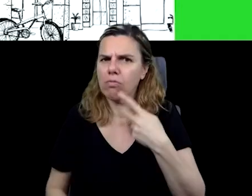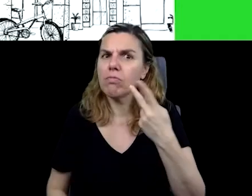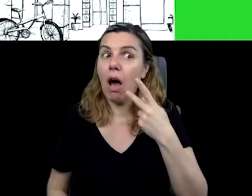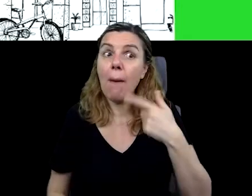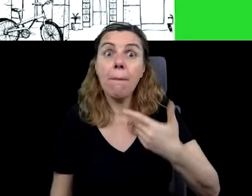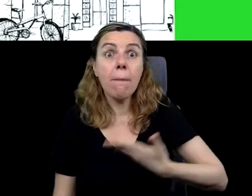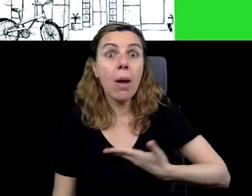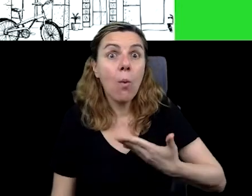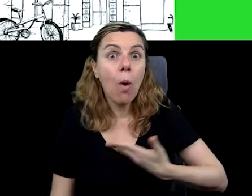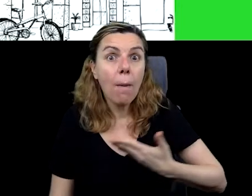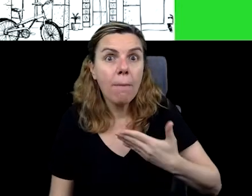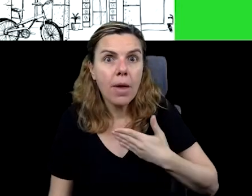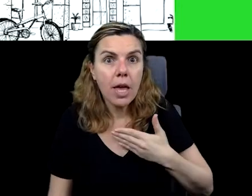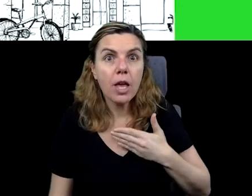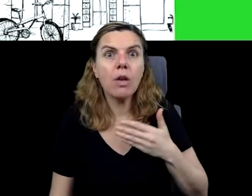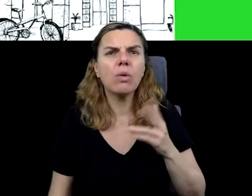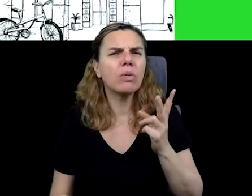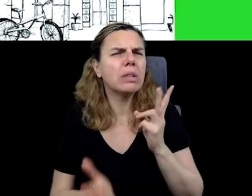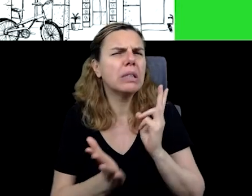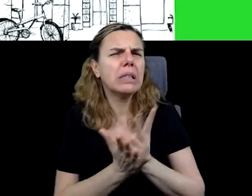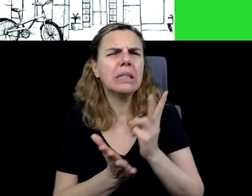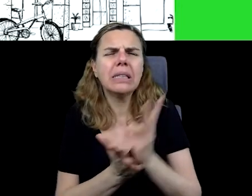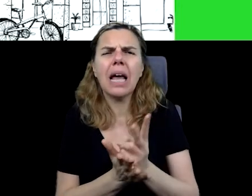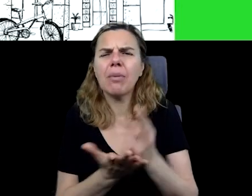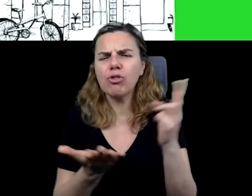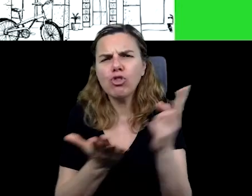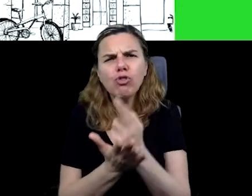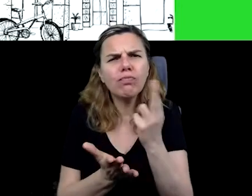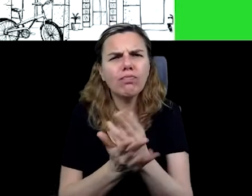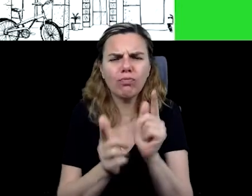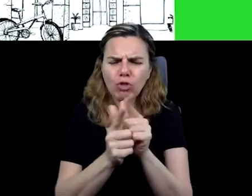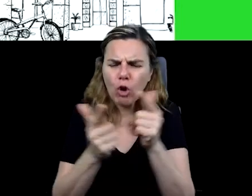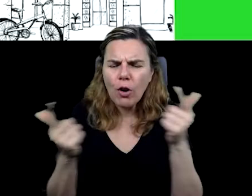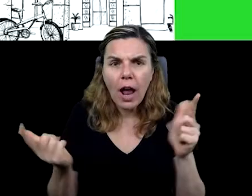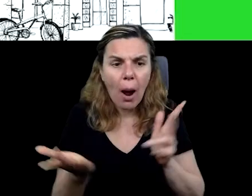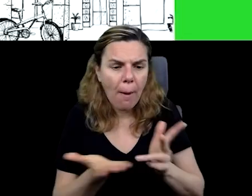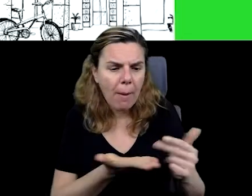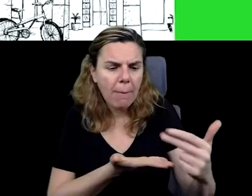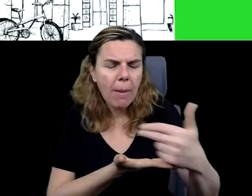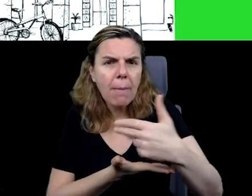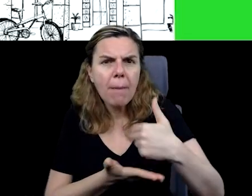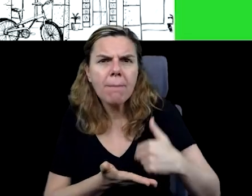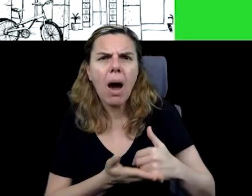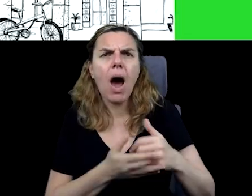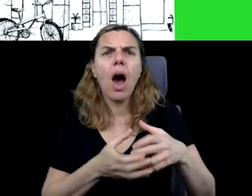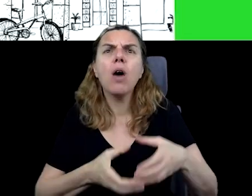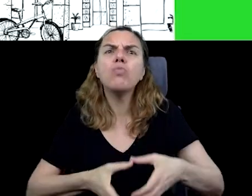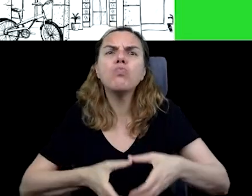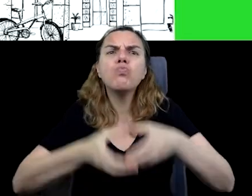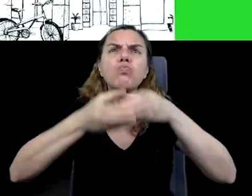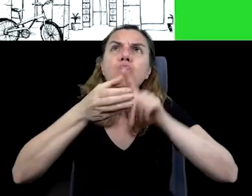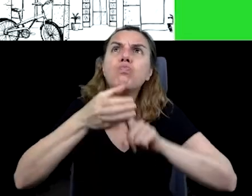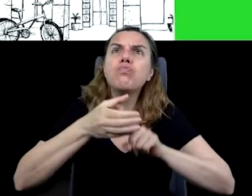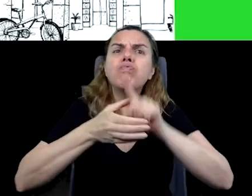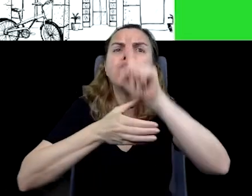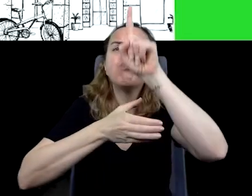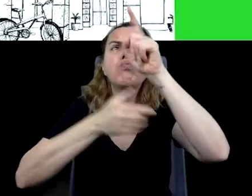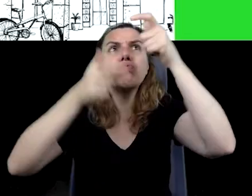ficava recortando todas as reportagens de naves e discos voadores.